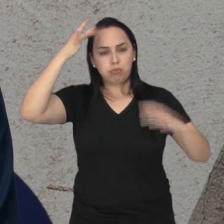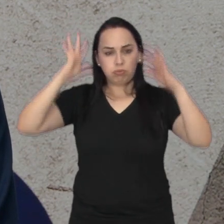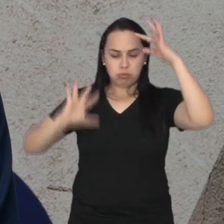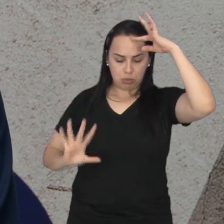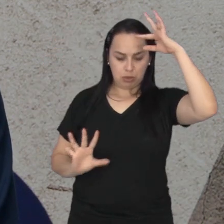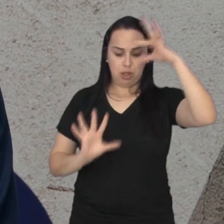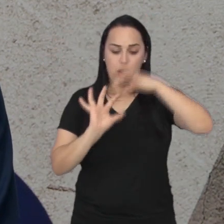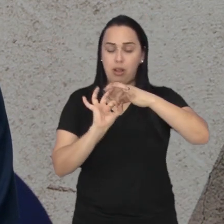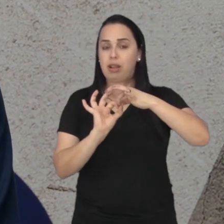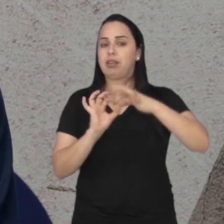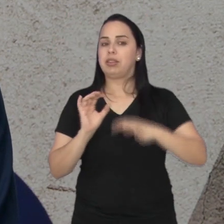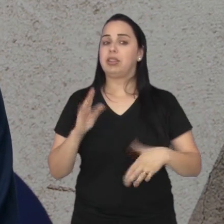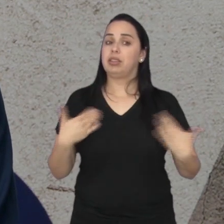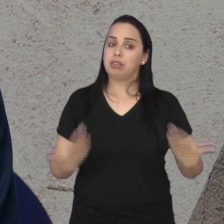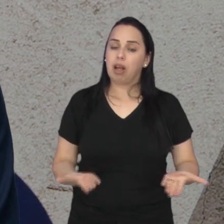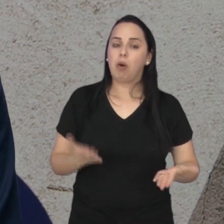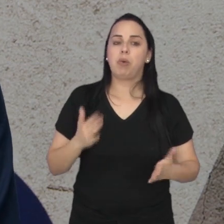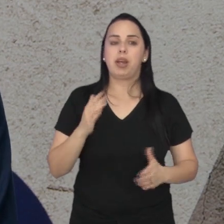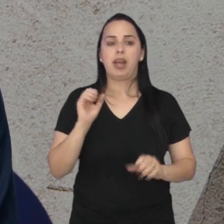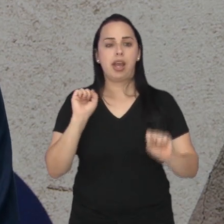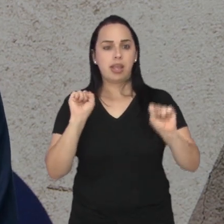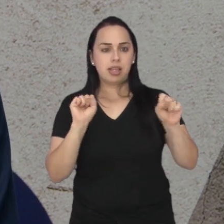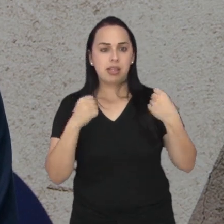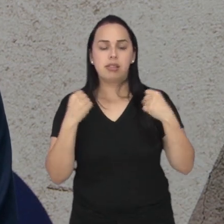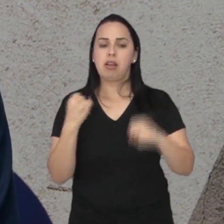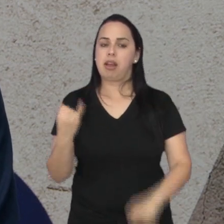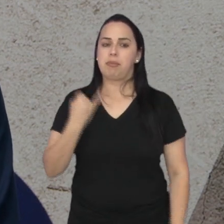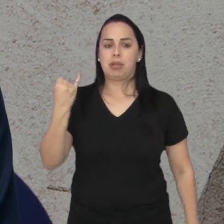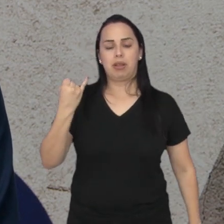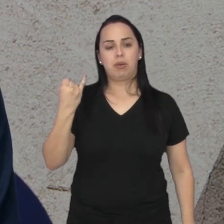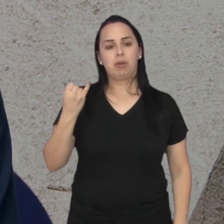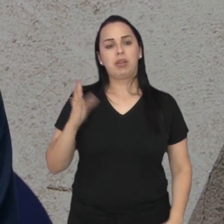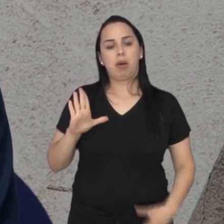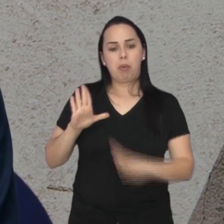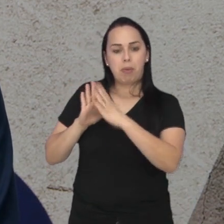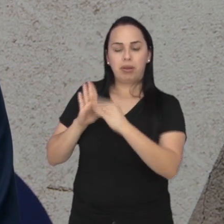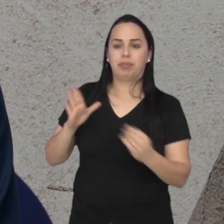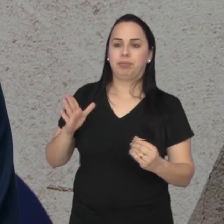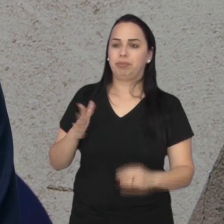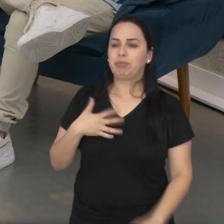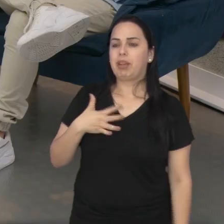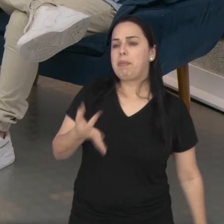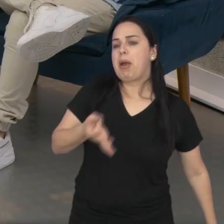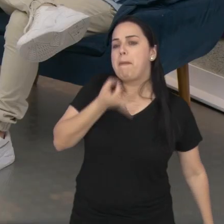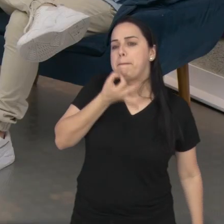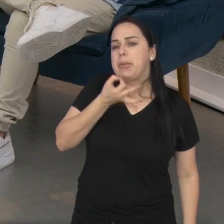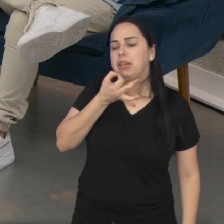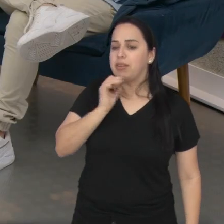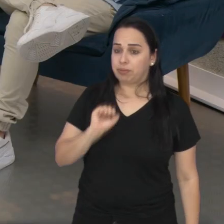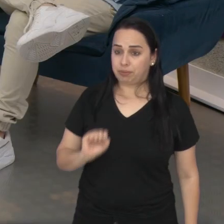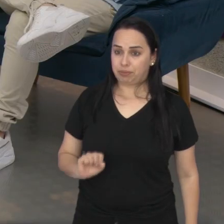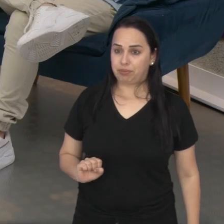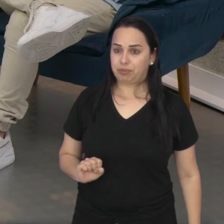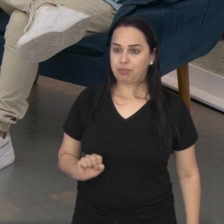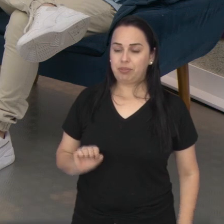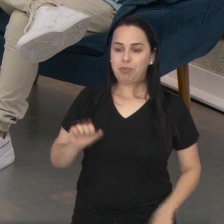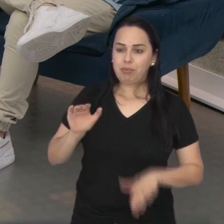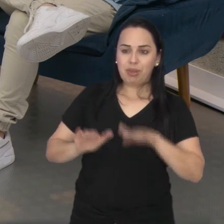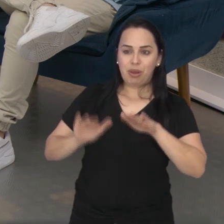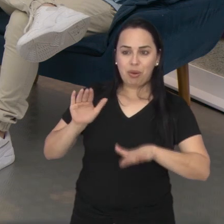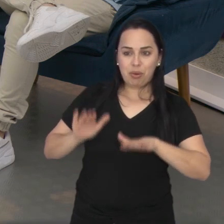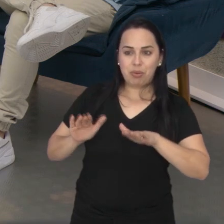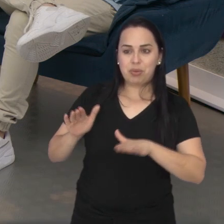prática de exercício é bastante importante. E o exemplo do profissional precisa ser... Eu acho que, muitas vezes,